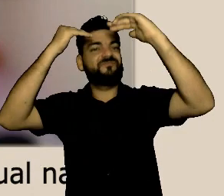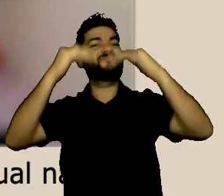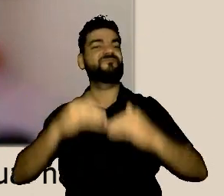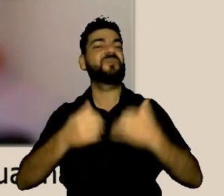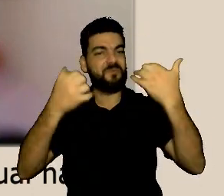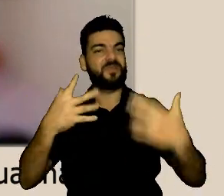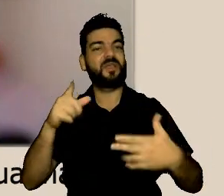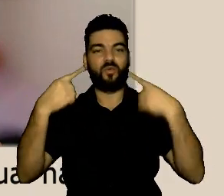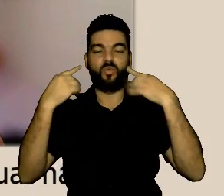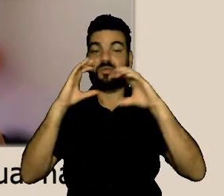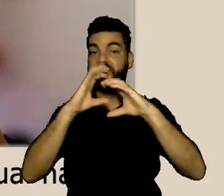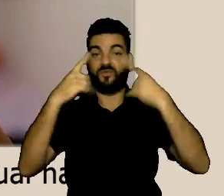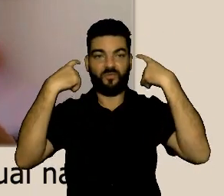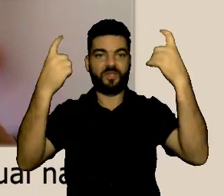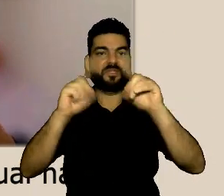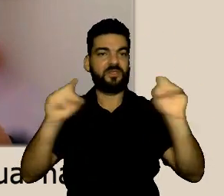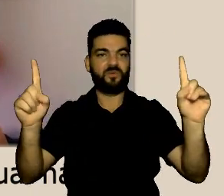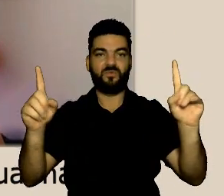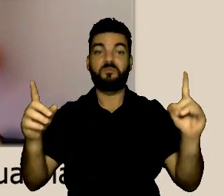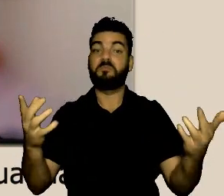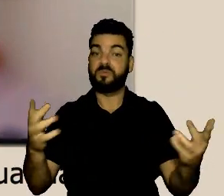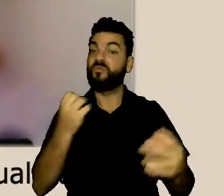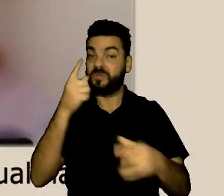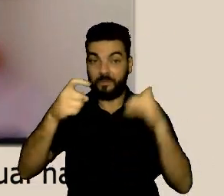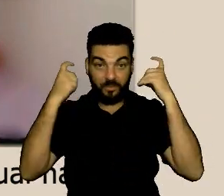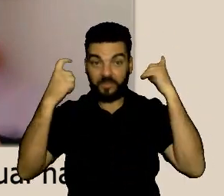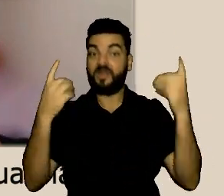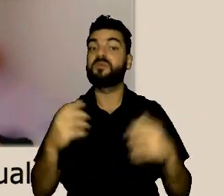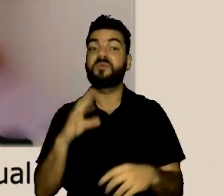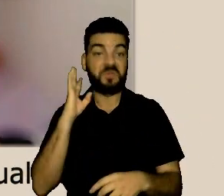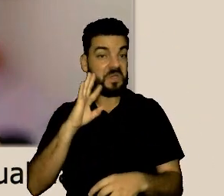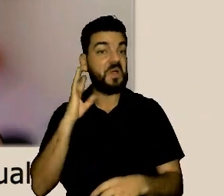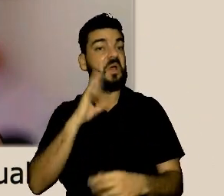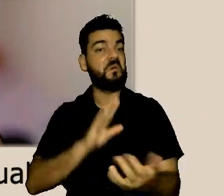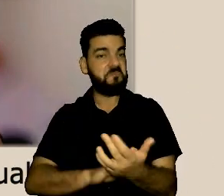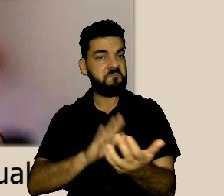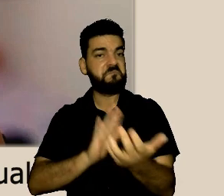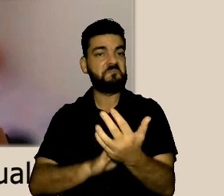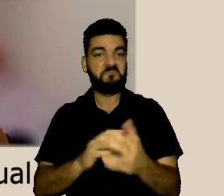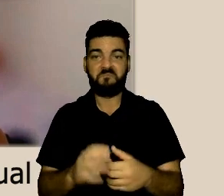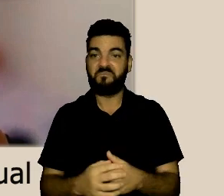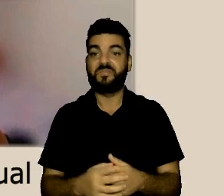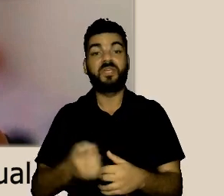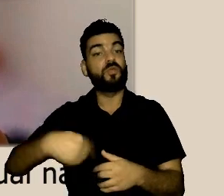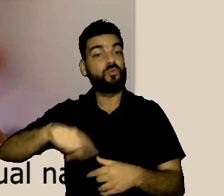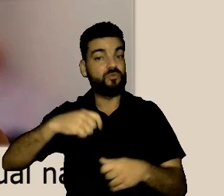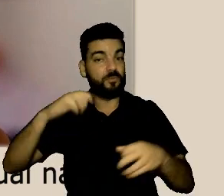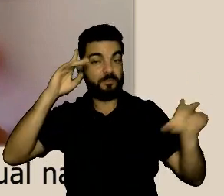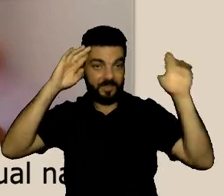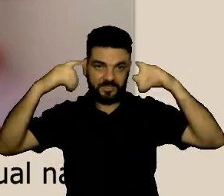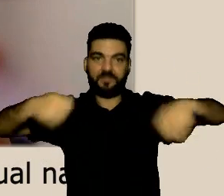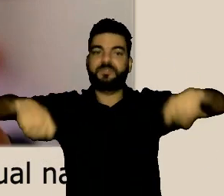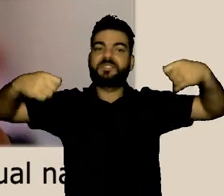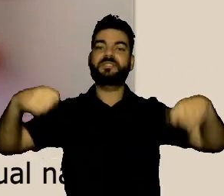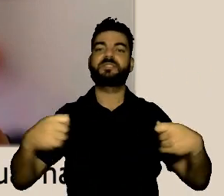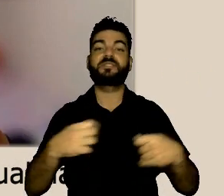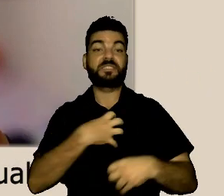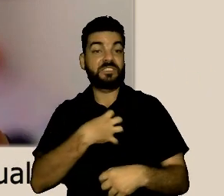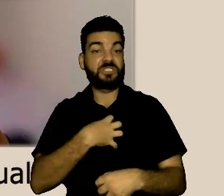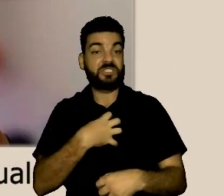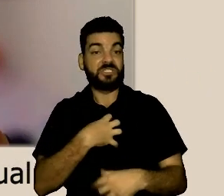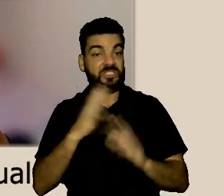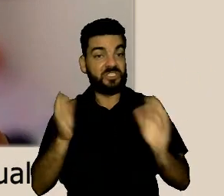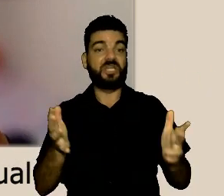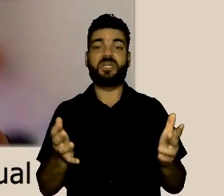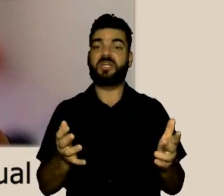chegam e dão essa contribuição para o judiciário e nos lembram a importância da comunicação não violenta e